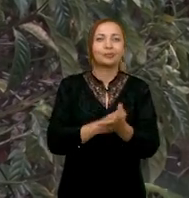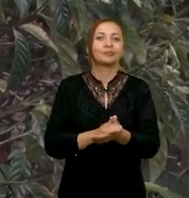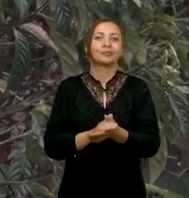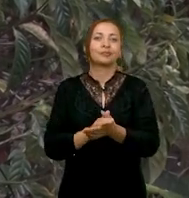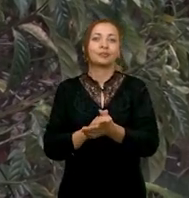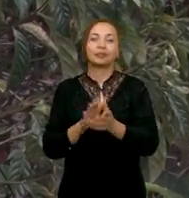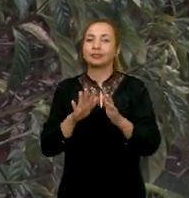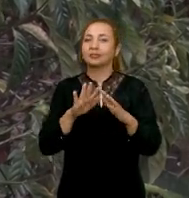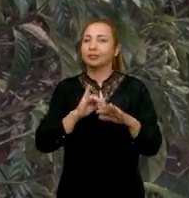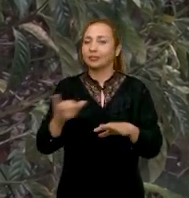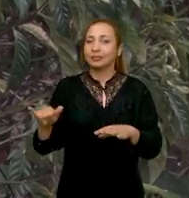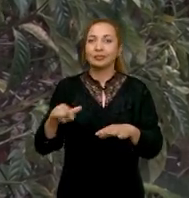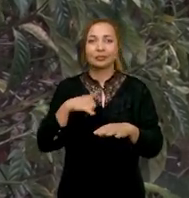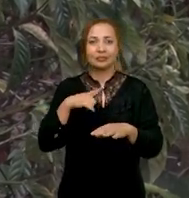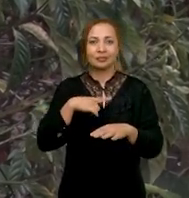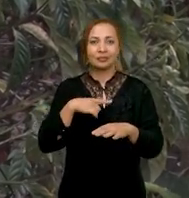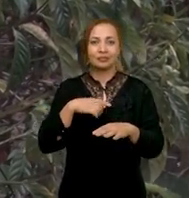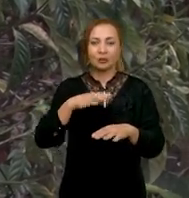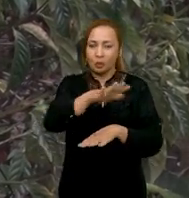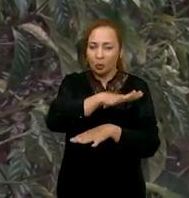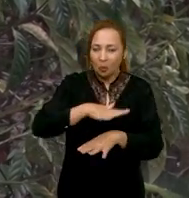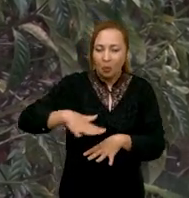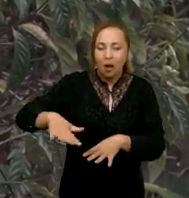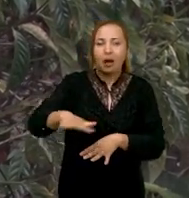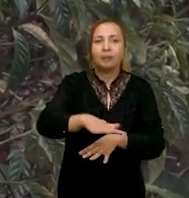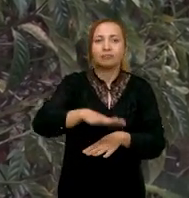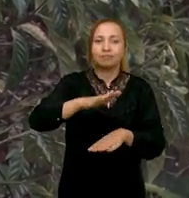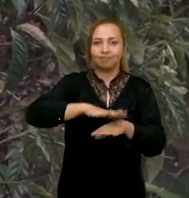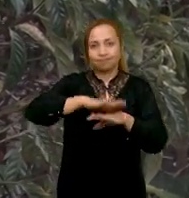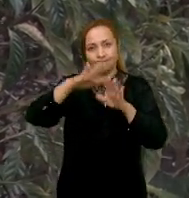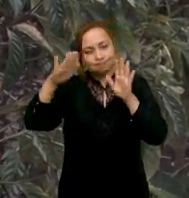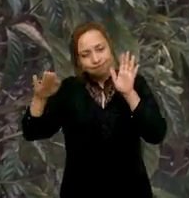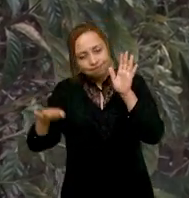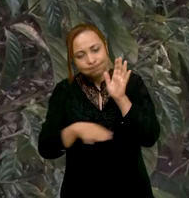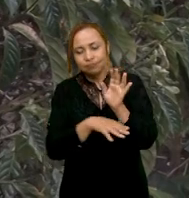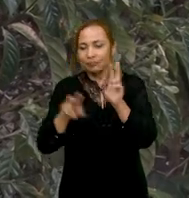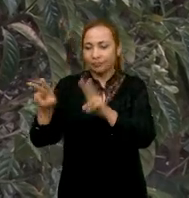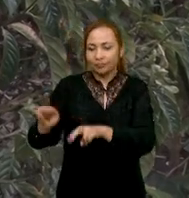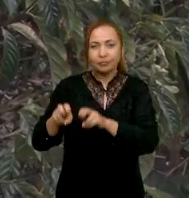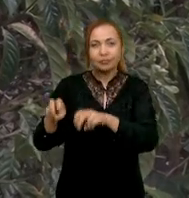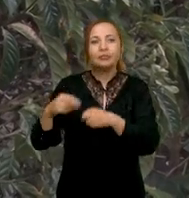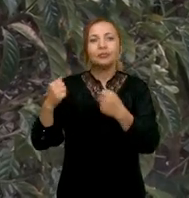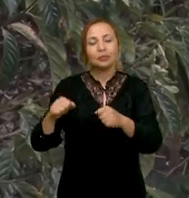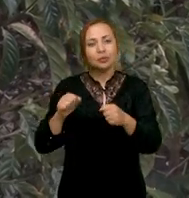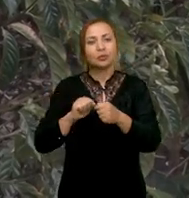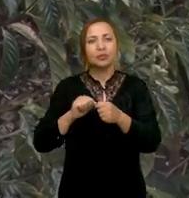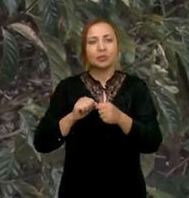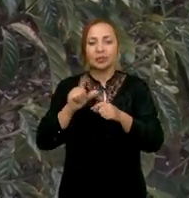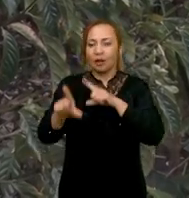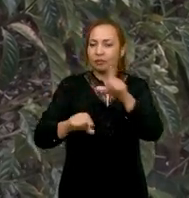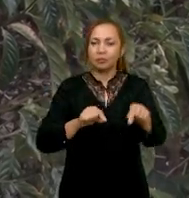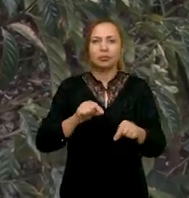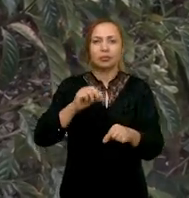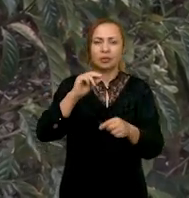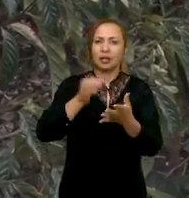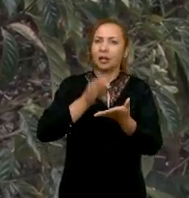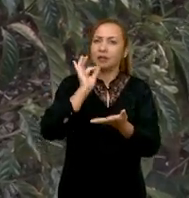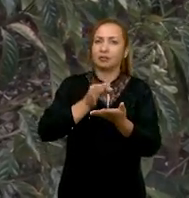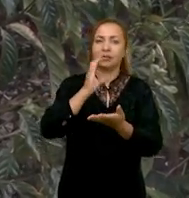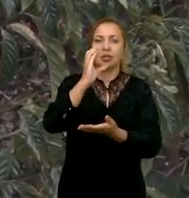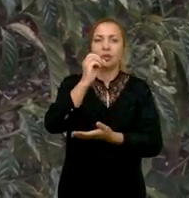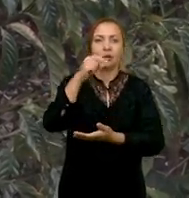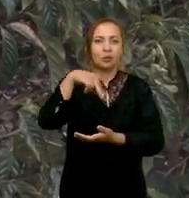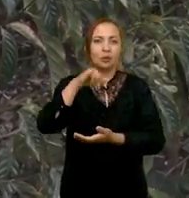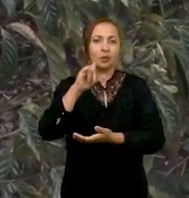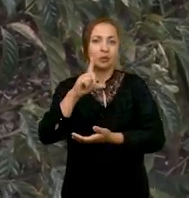Então, se ele tiver uma área mais baixa de sua propriedade, ele pode fazer a opção pelo café conilon, onde, com um